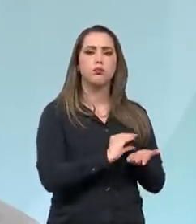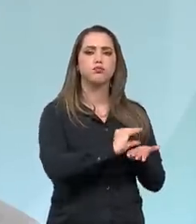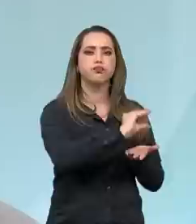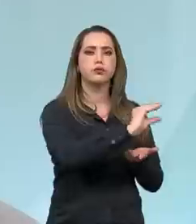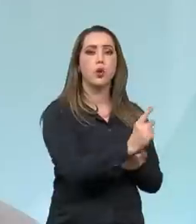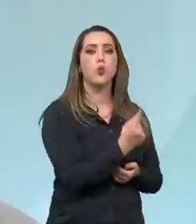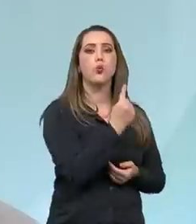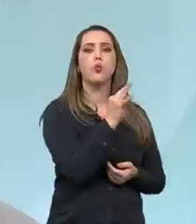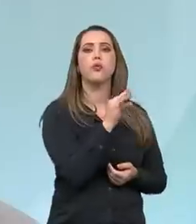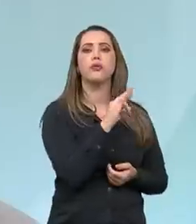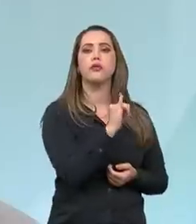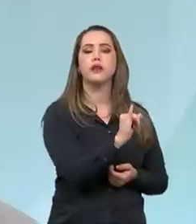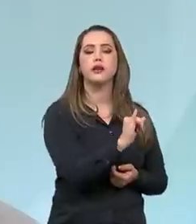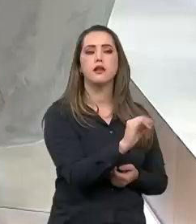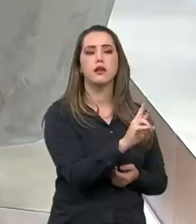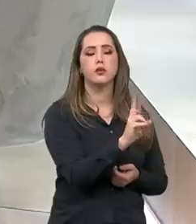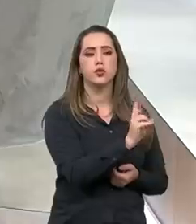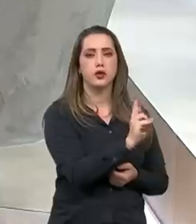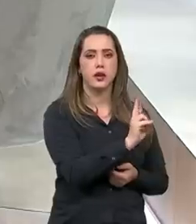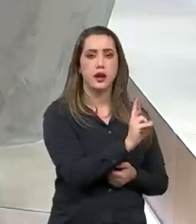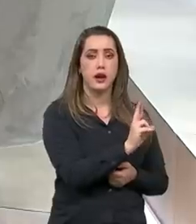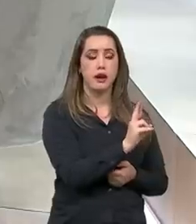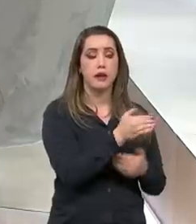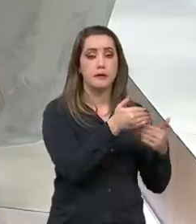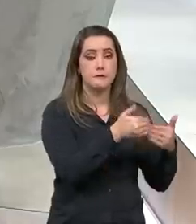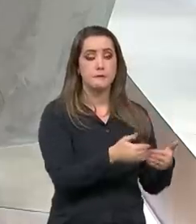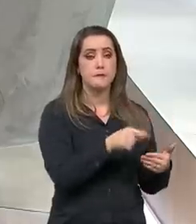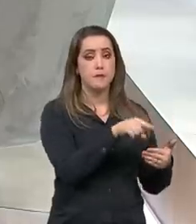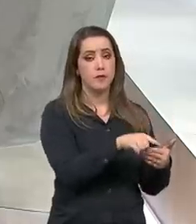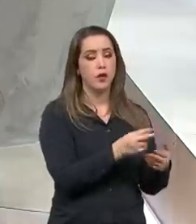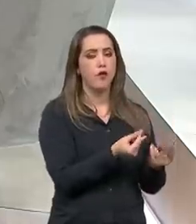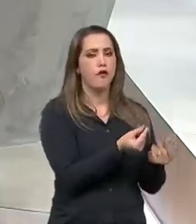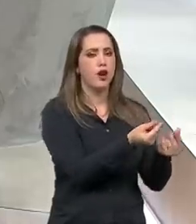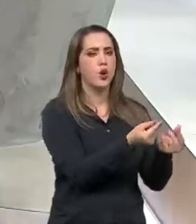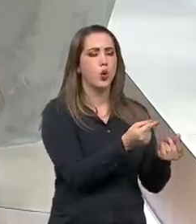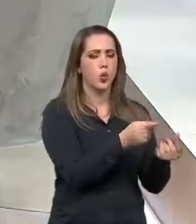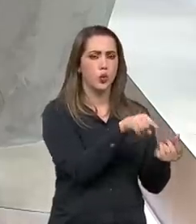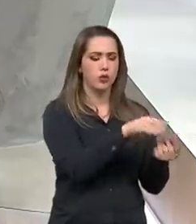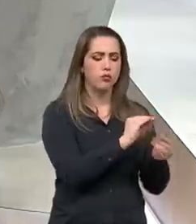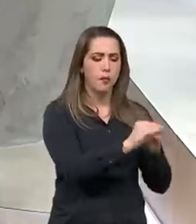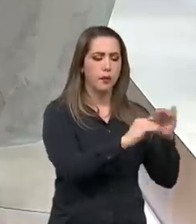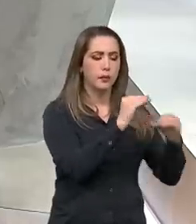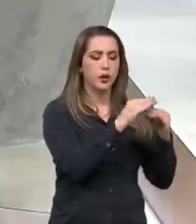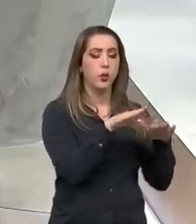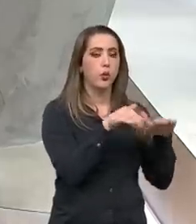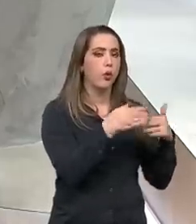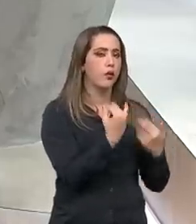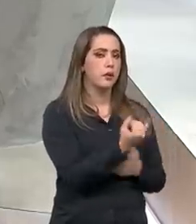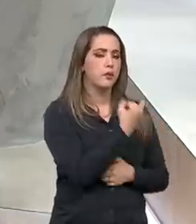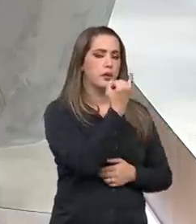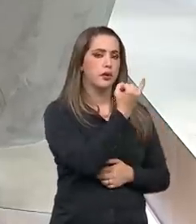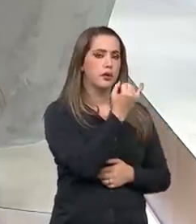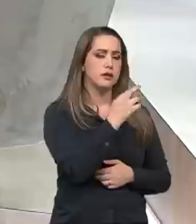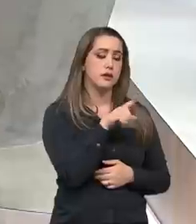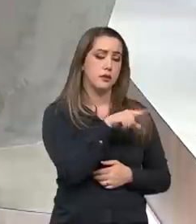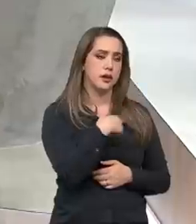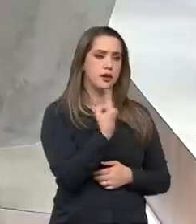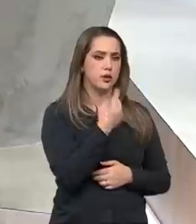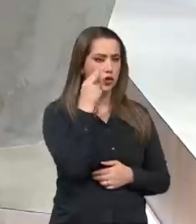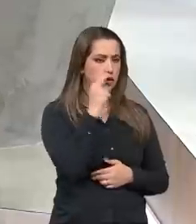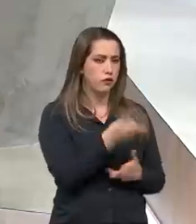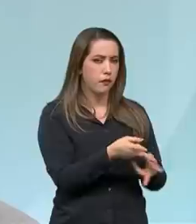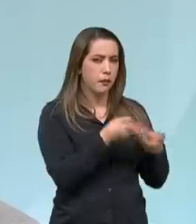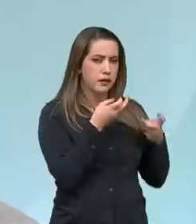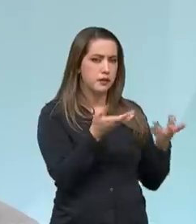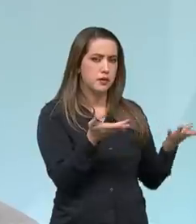efeitos da pandemia da Covid-19. Esse aporte de recursos, qual foi a importância dele para esse resultado que agora o estudo